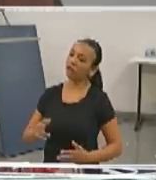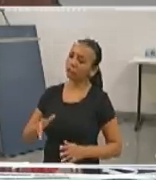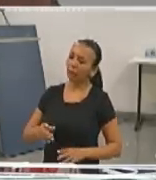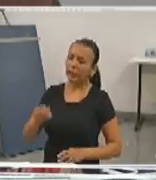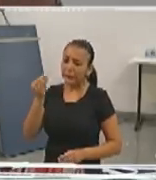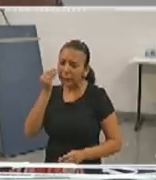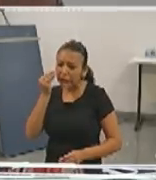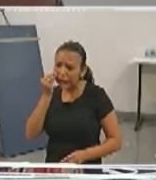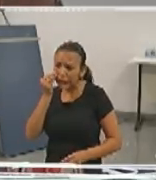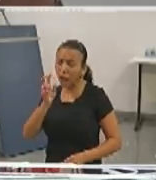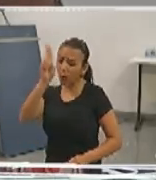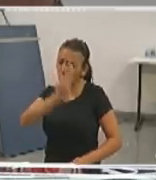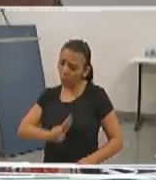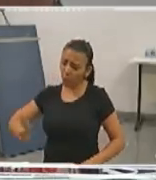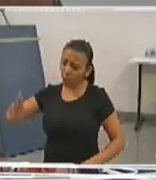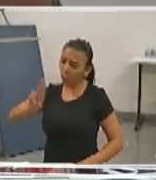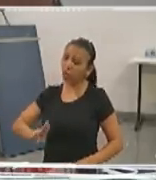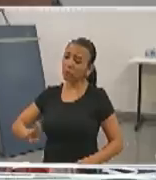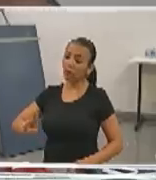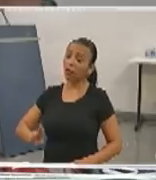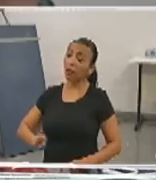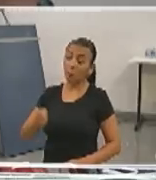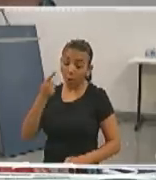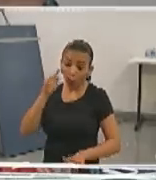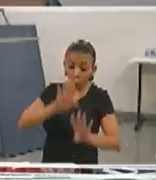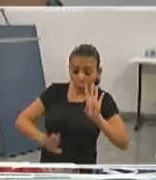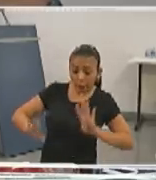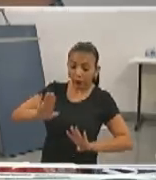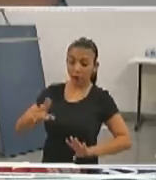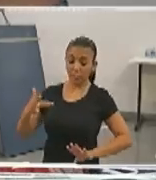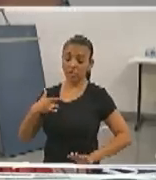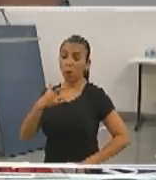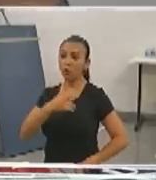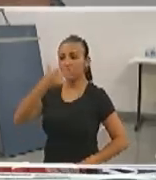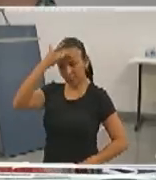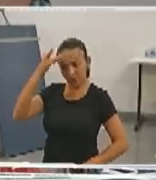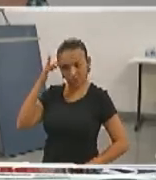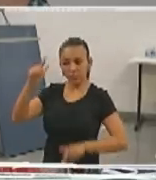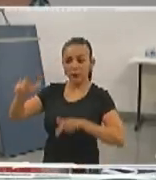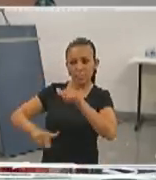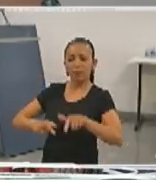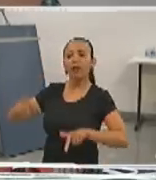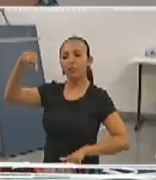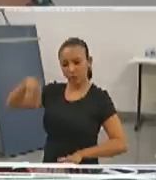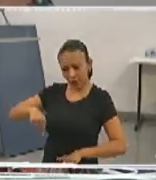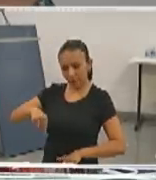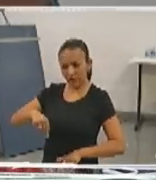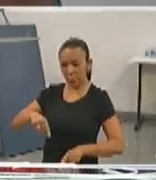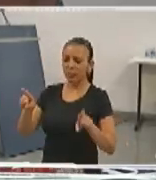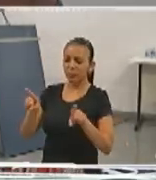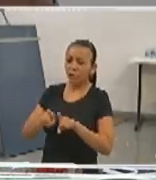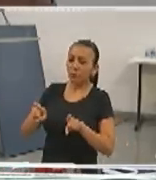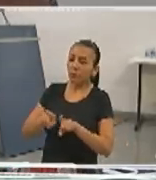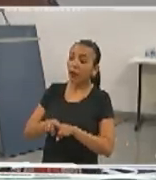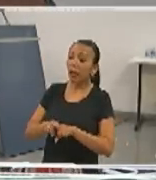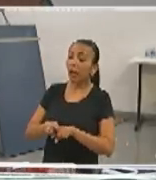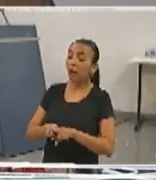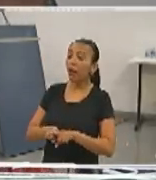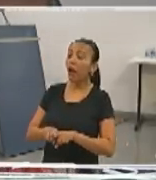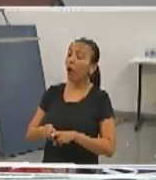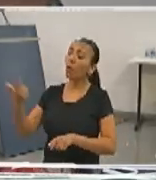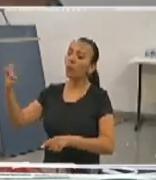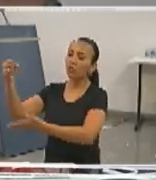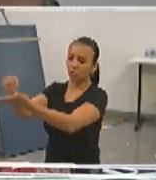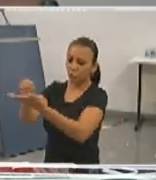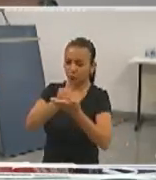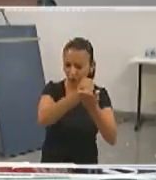otimizada, às ações de saúde integral dos servidores, com atendimento o tempo todo. Tanto aos servidores, como aos colaboradores